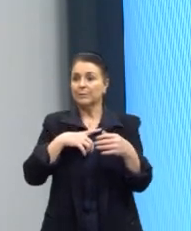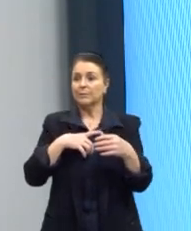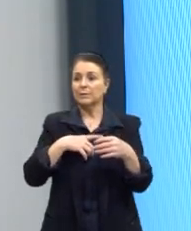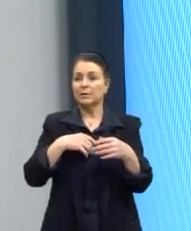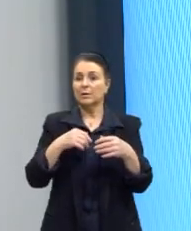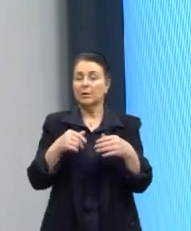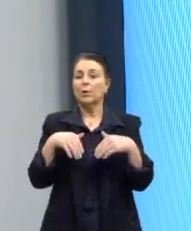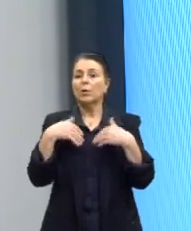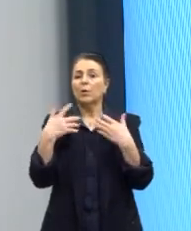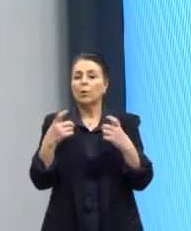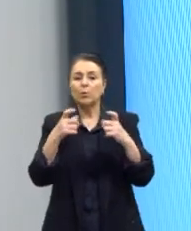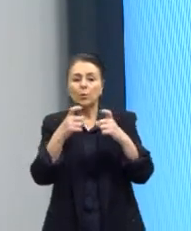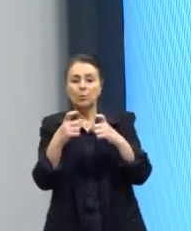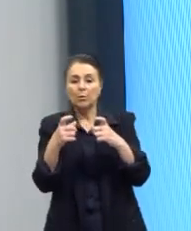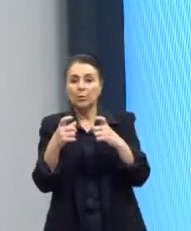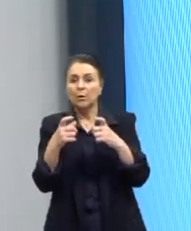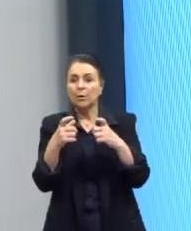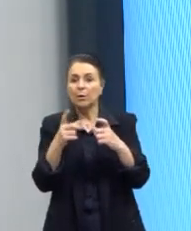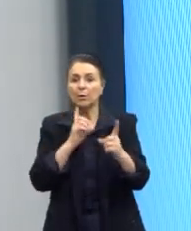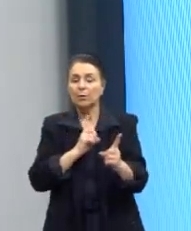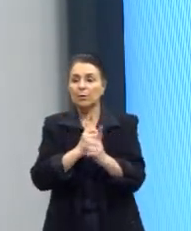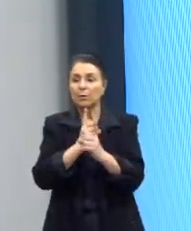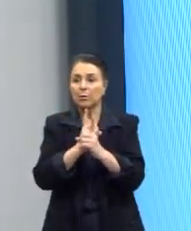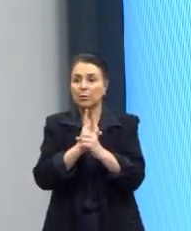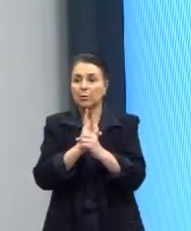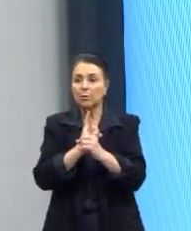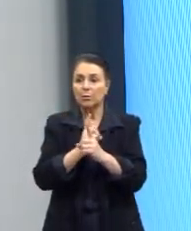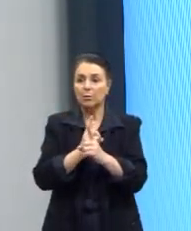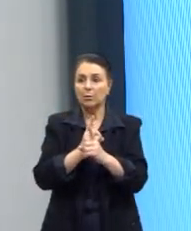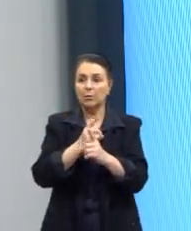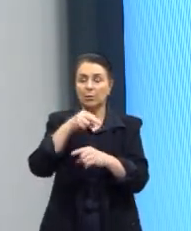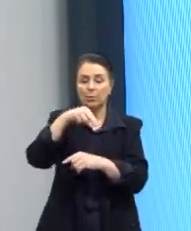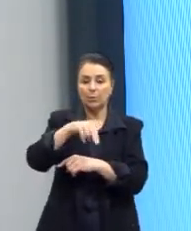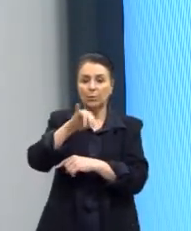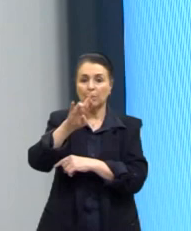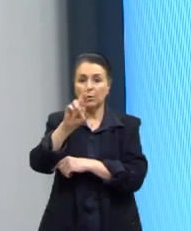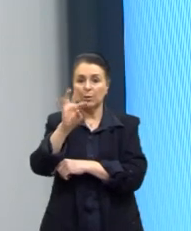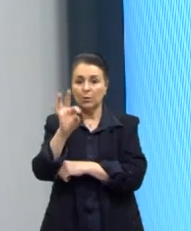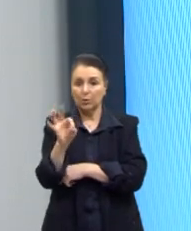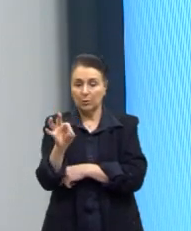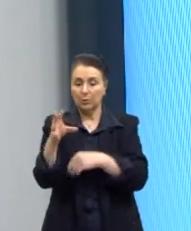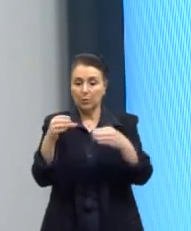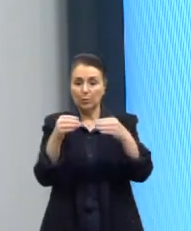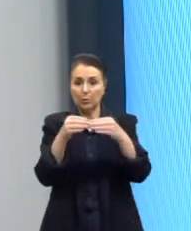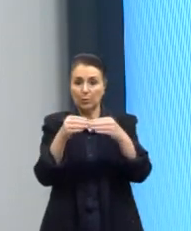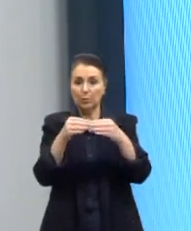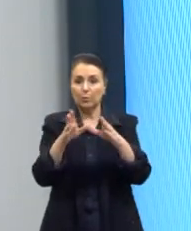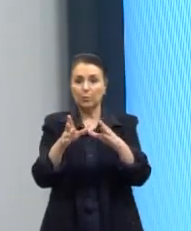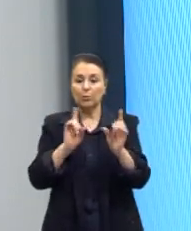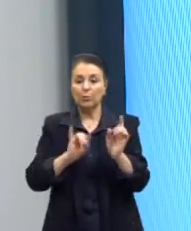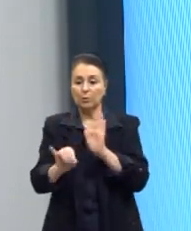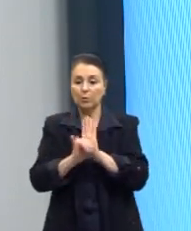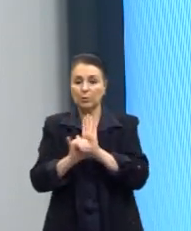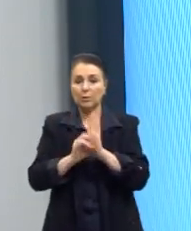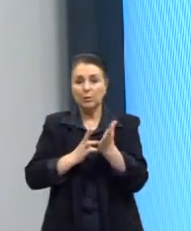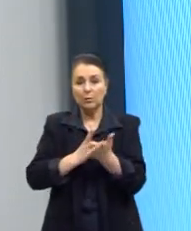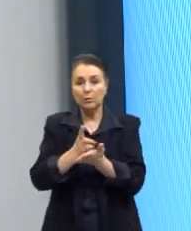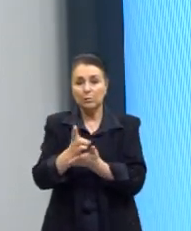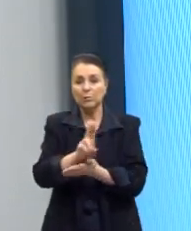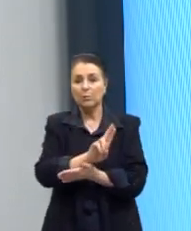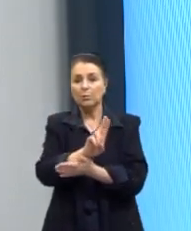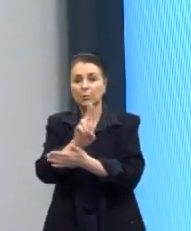esse nitrocomposto, onde está a presença do grupo funcional e continuação da